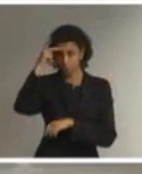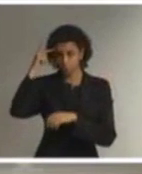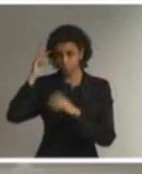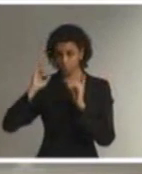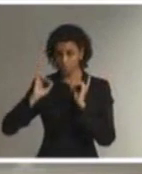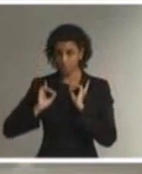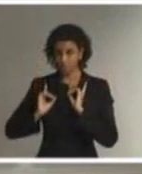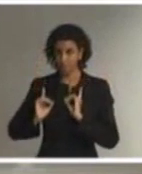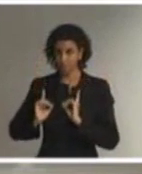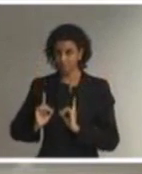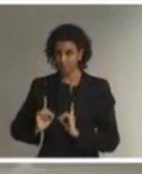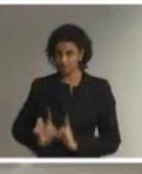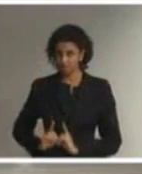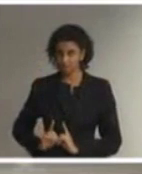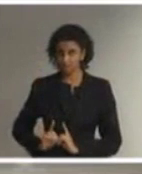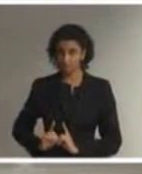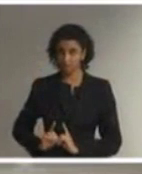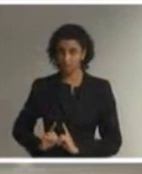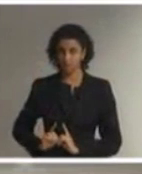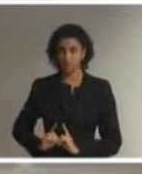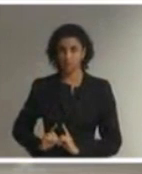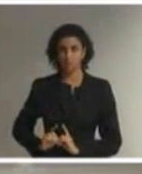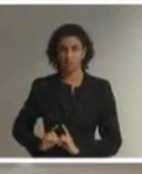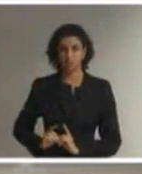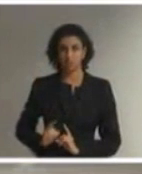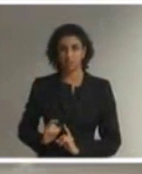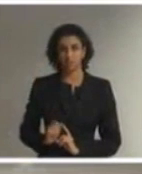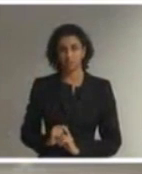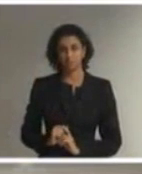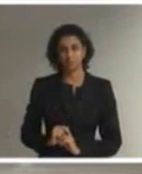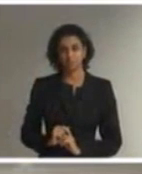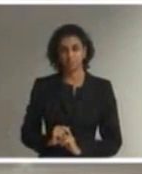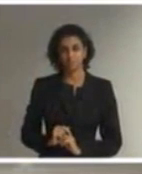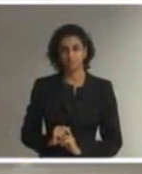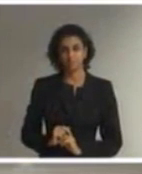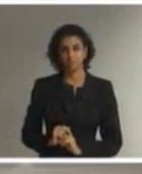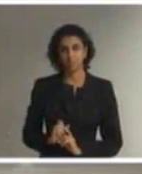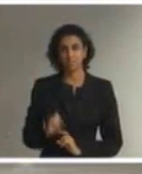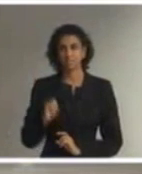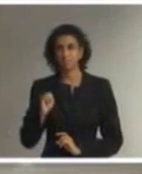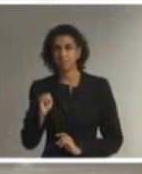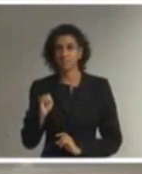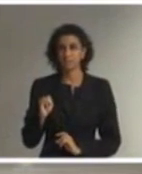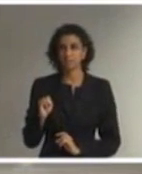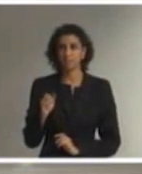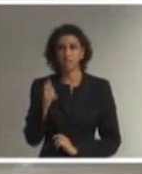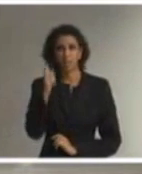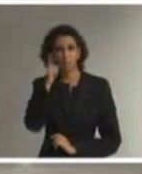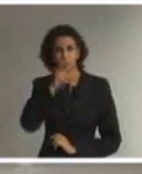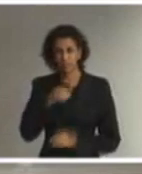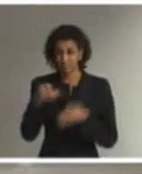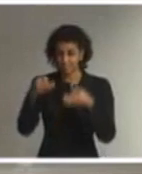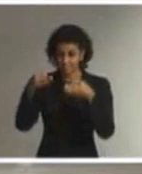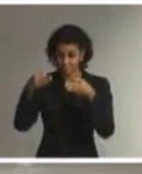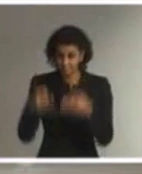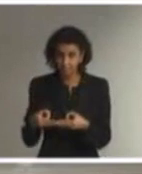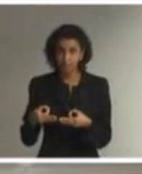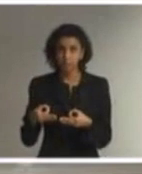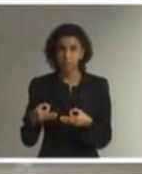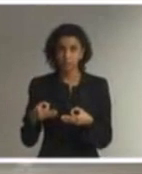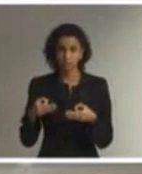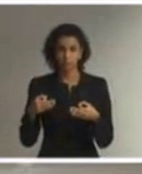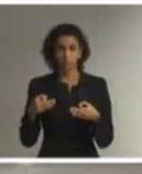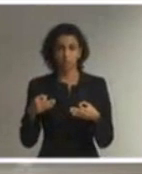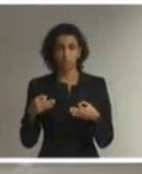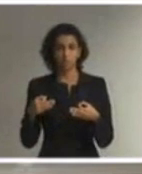deficiência que não tenha essa, digamos, perfeita condição de capacidade